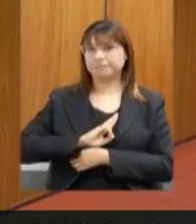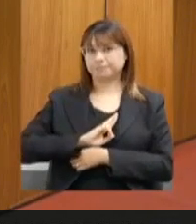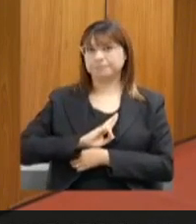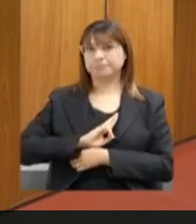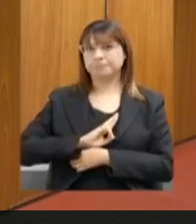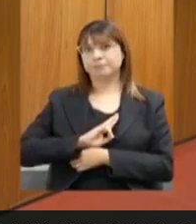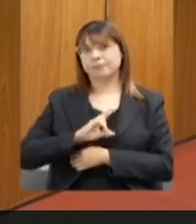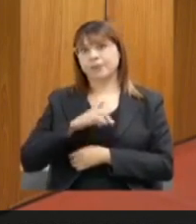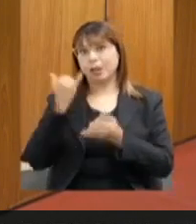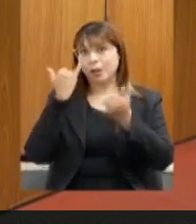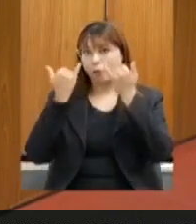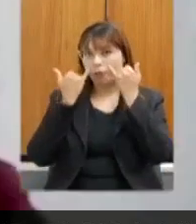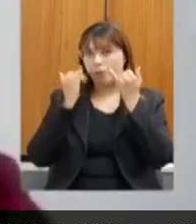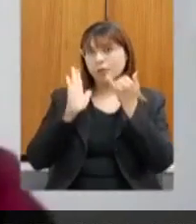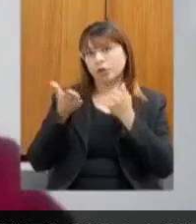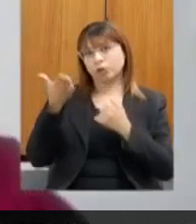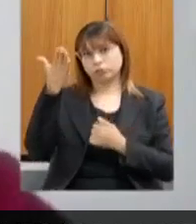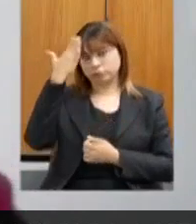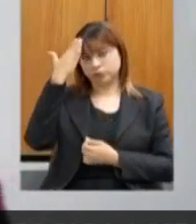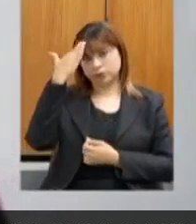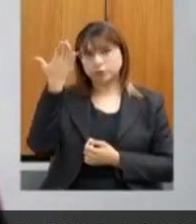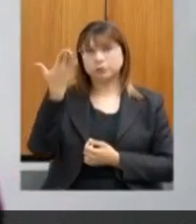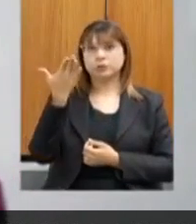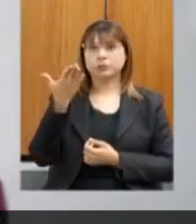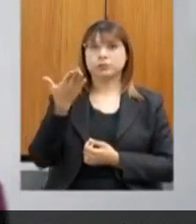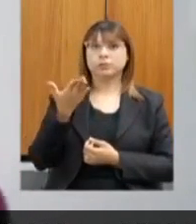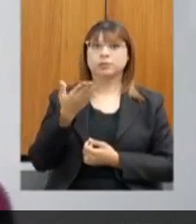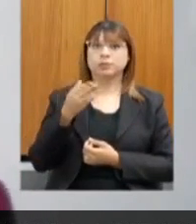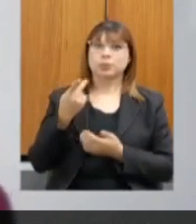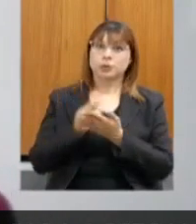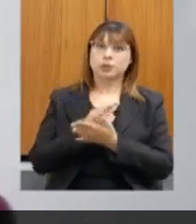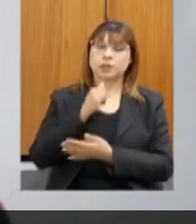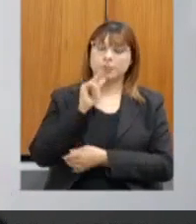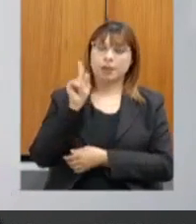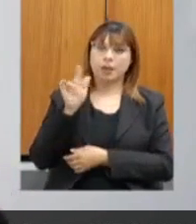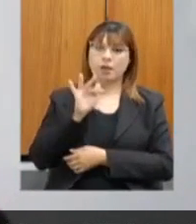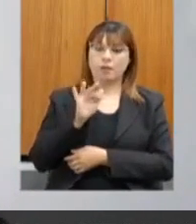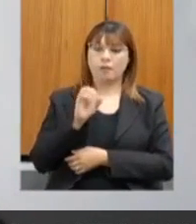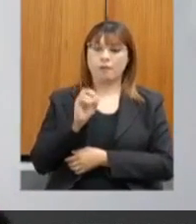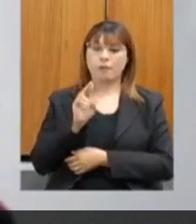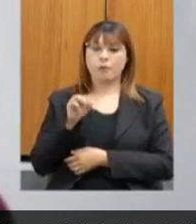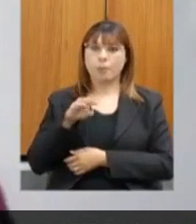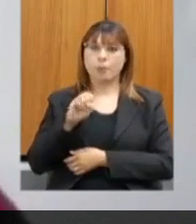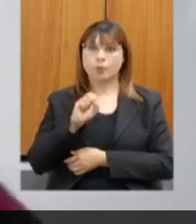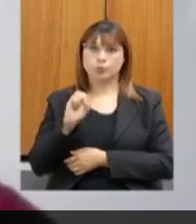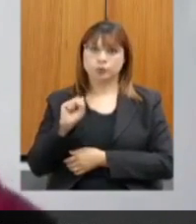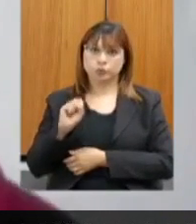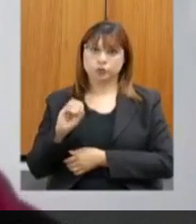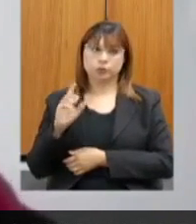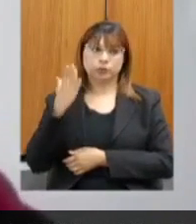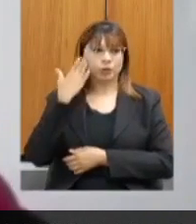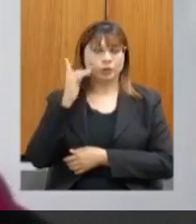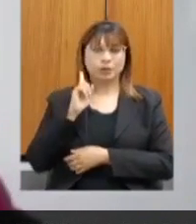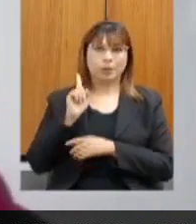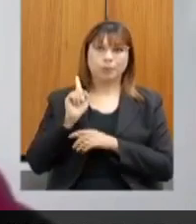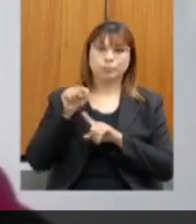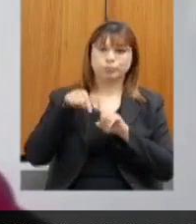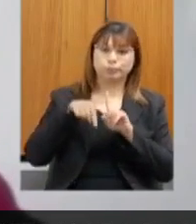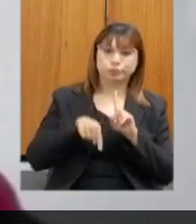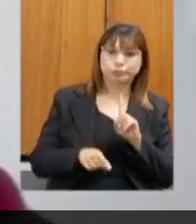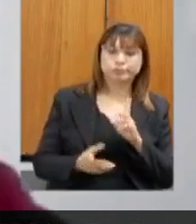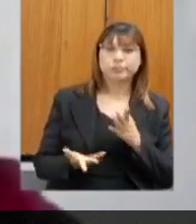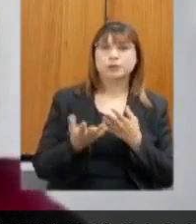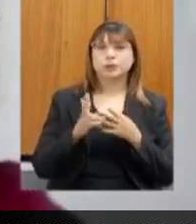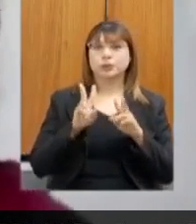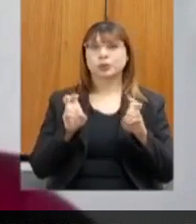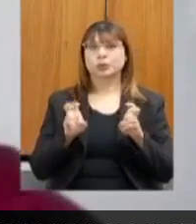Algumas informações a gente já tinha, no caso de Formosa, eu não sabia que nós tínhamos declinado da proposta de uma parte do